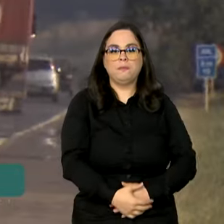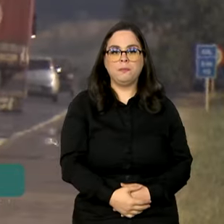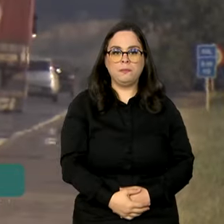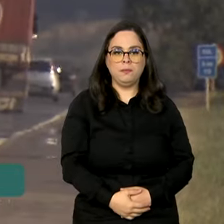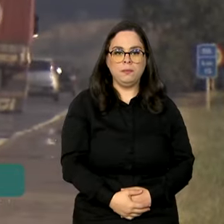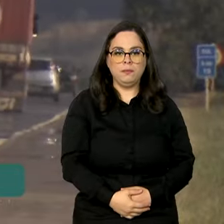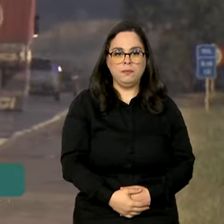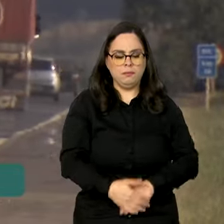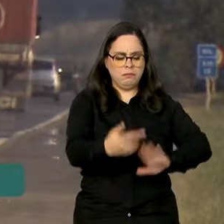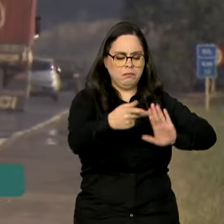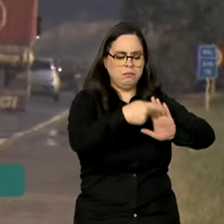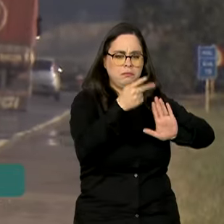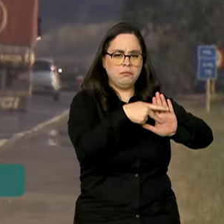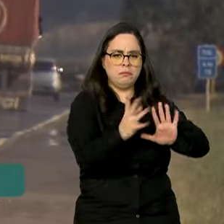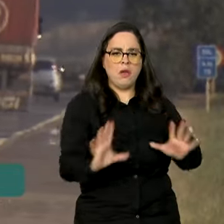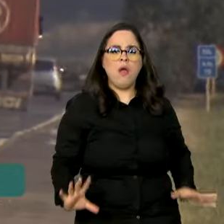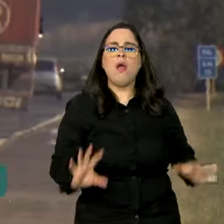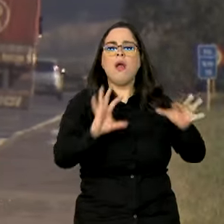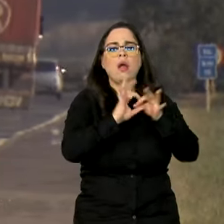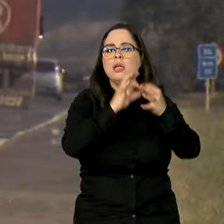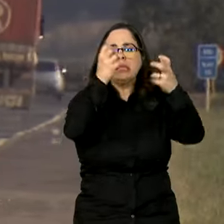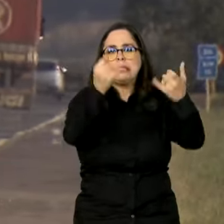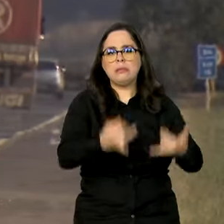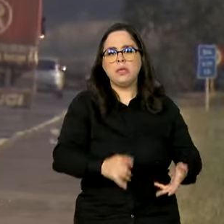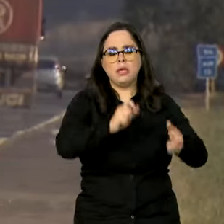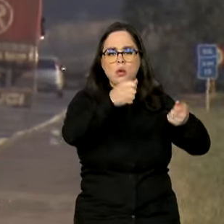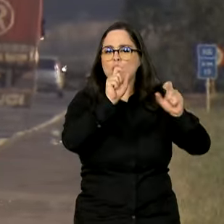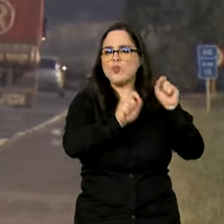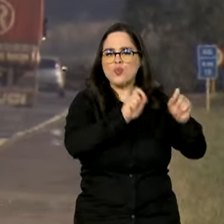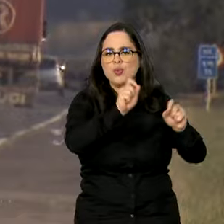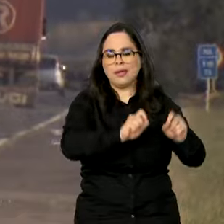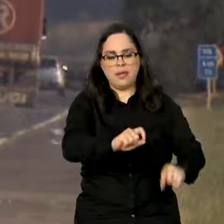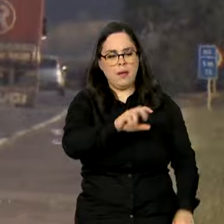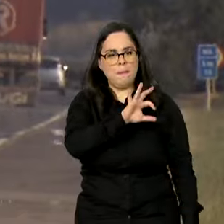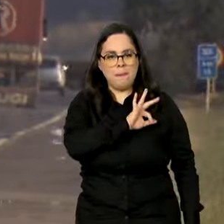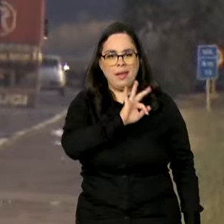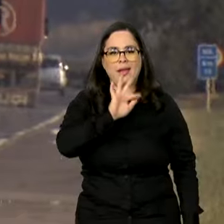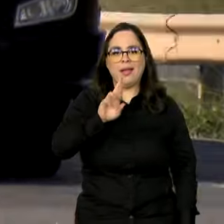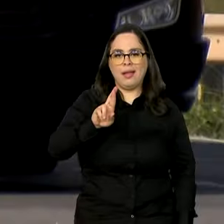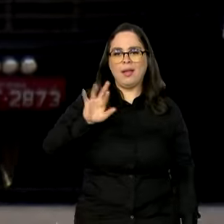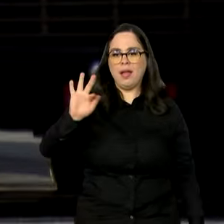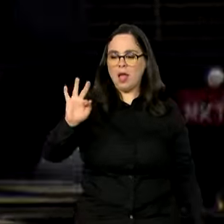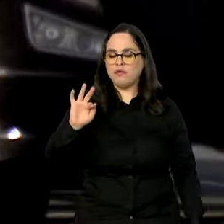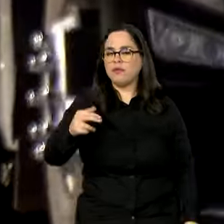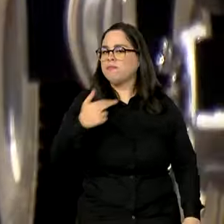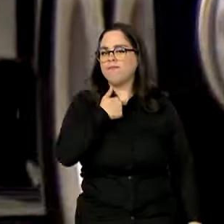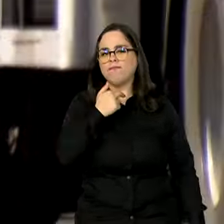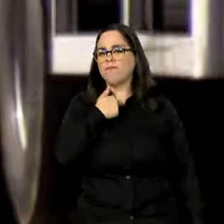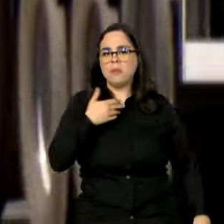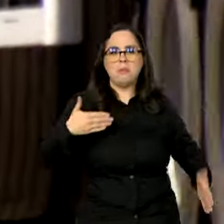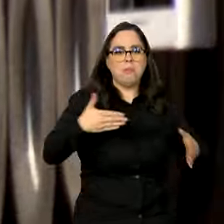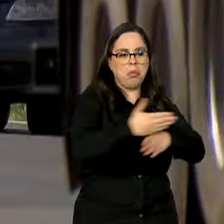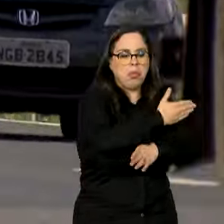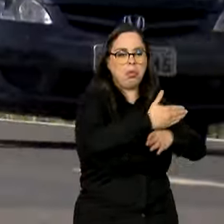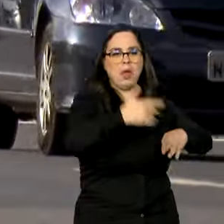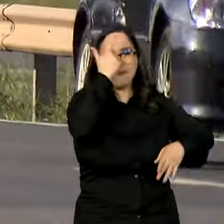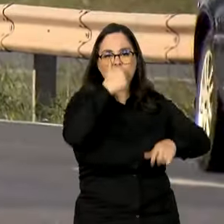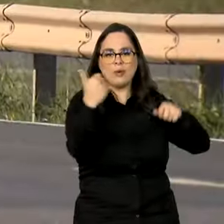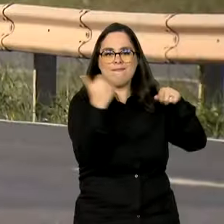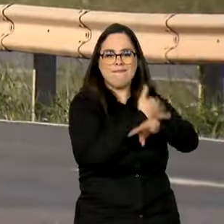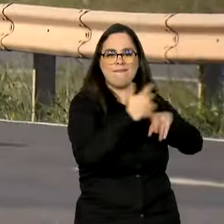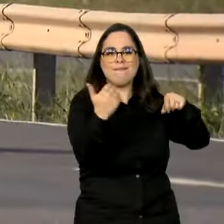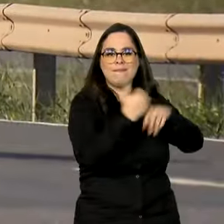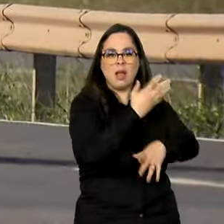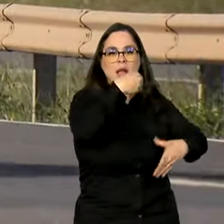A portaria conjunta determina que a atuação da Polícia Rodoviária Federal não pode impedir a circulação dos